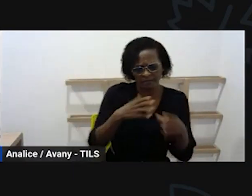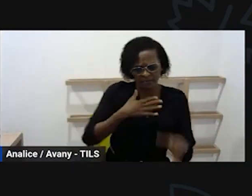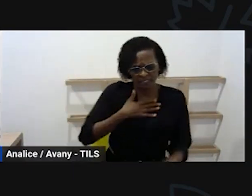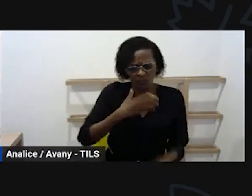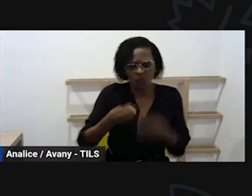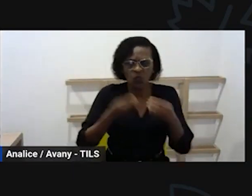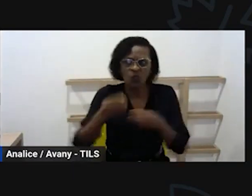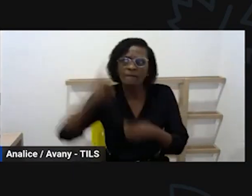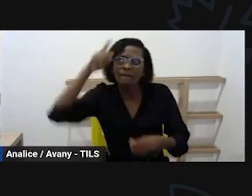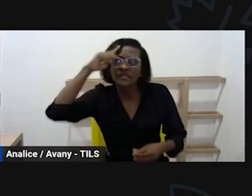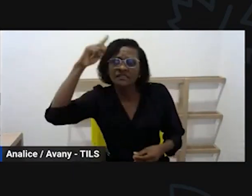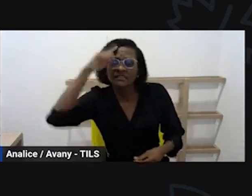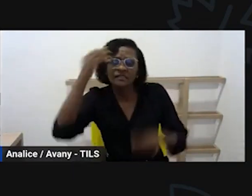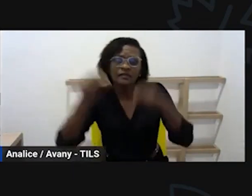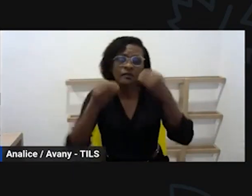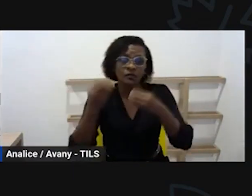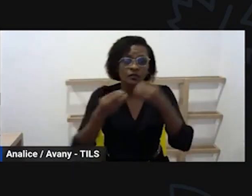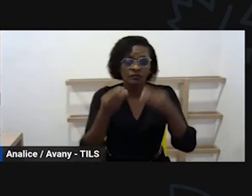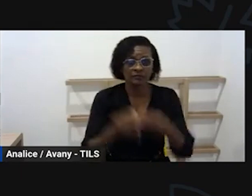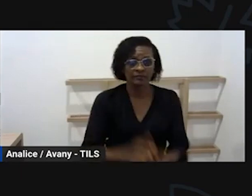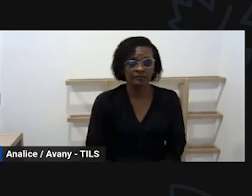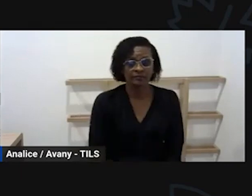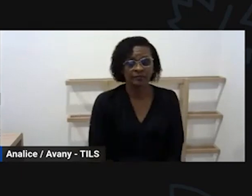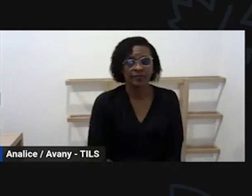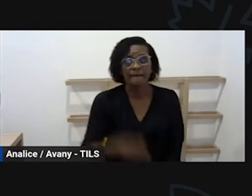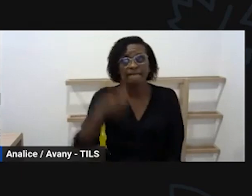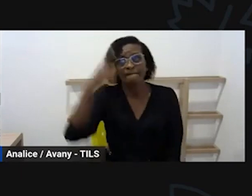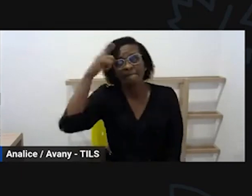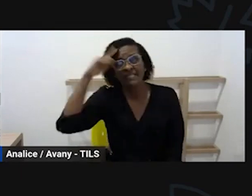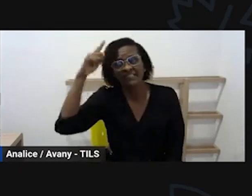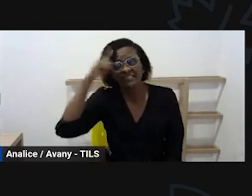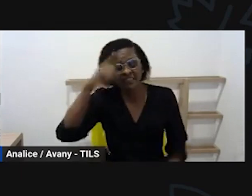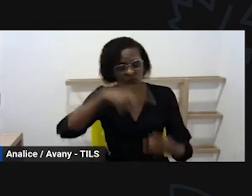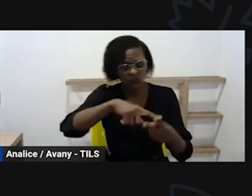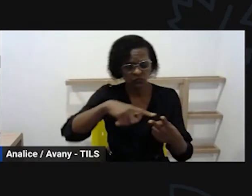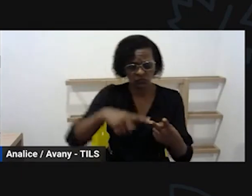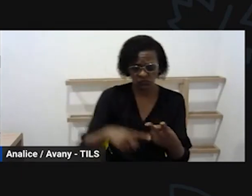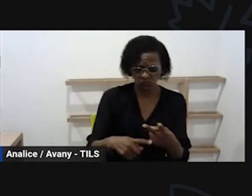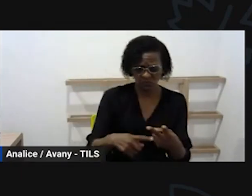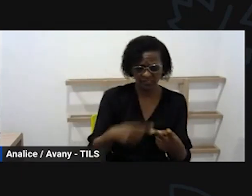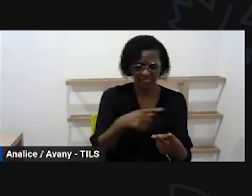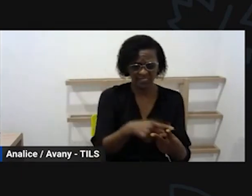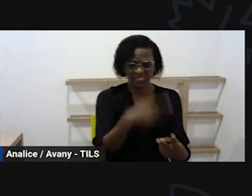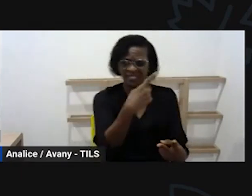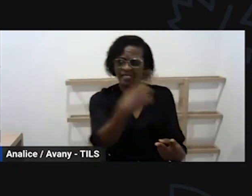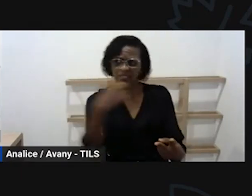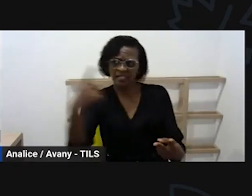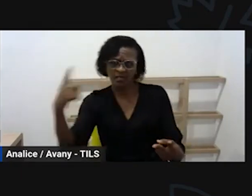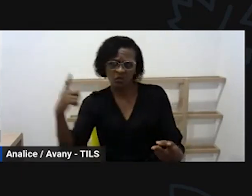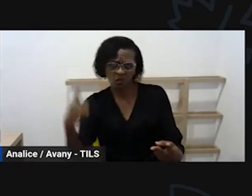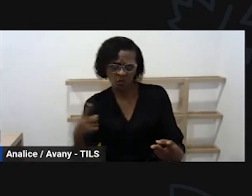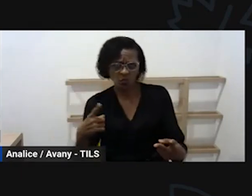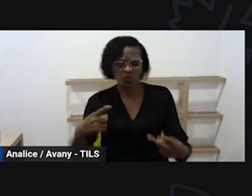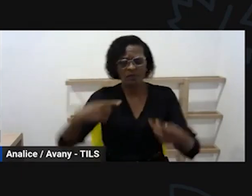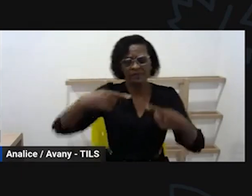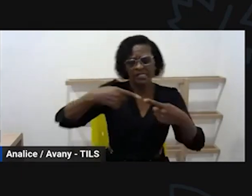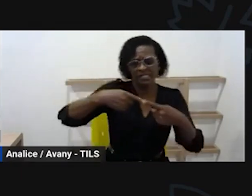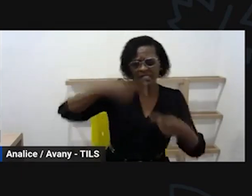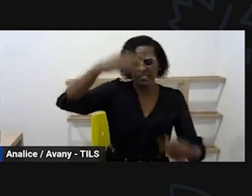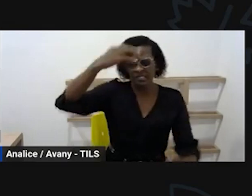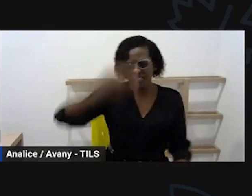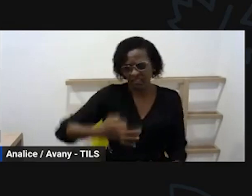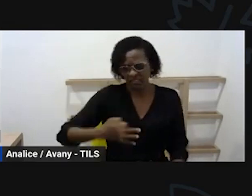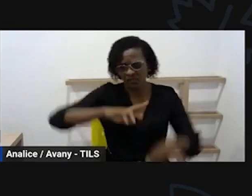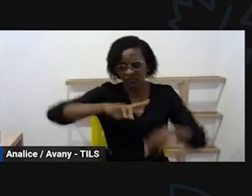pensada pelos dois e aí a partir daí o planejamento de cada um surge a partir dessa rotina porque aí vai ficar fácil a gente ter